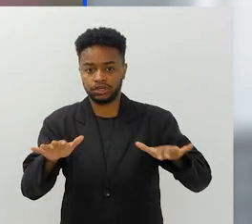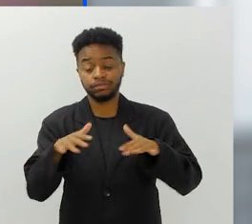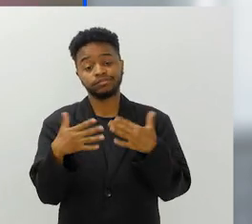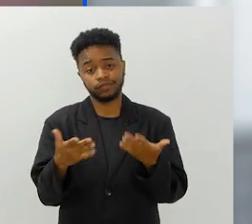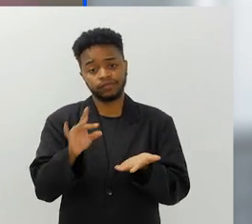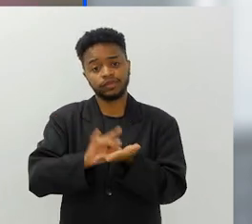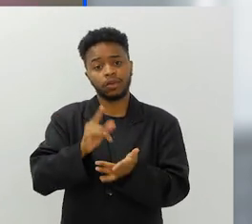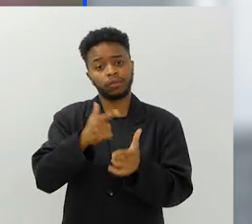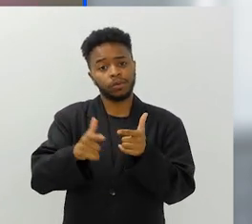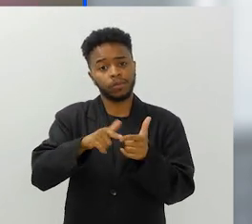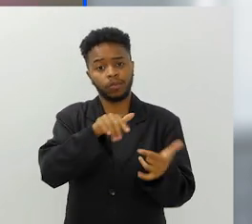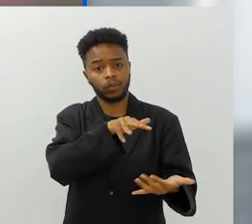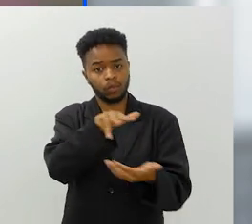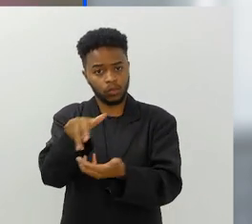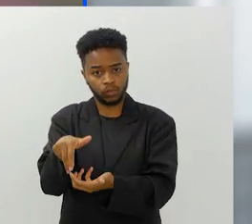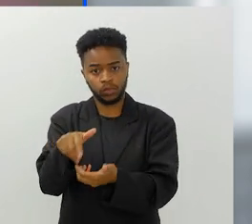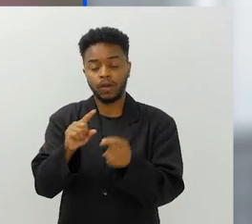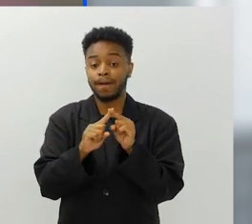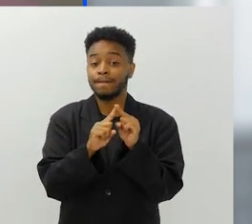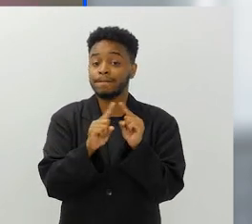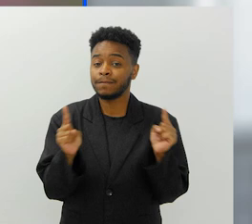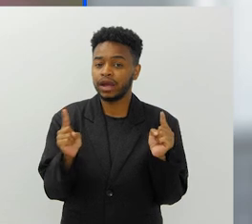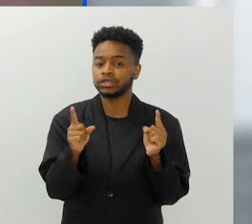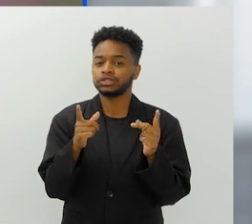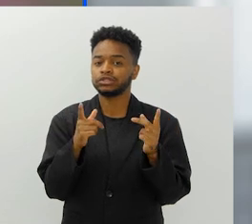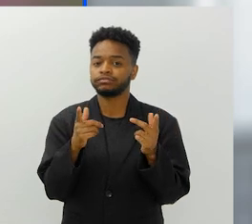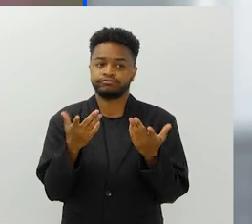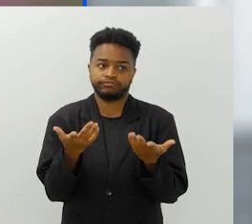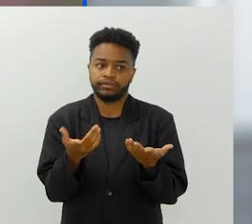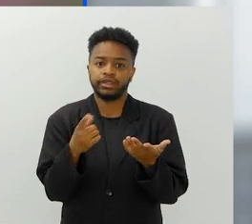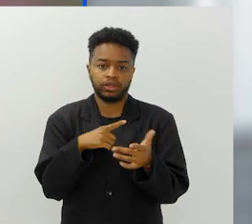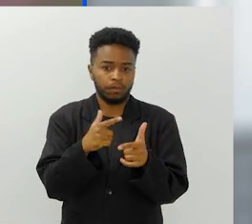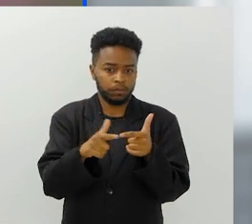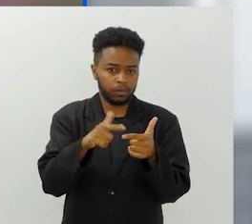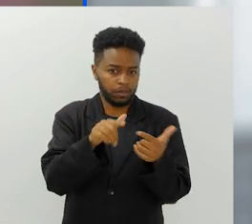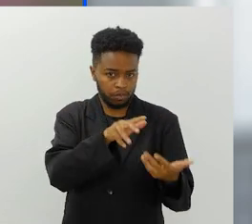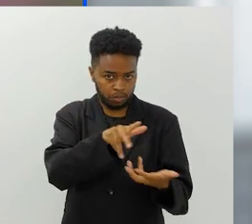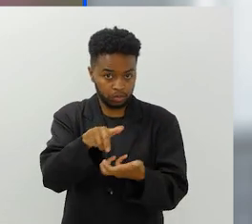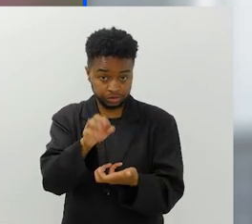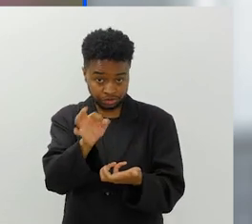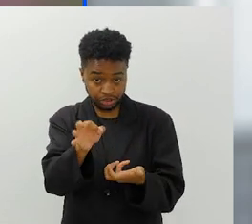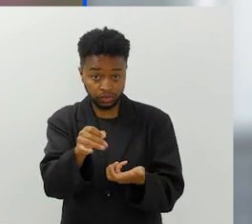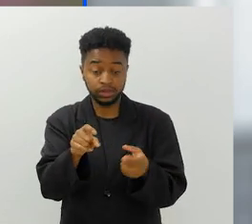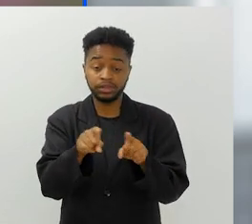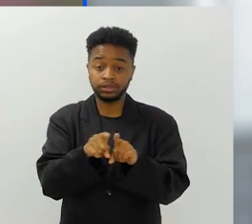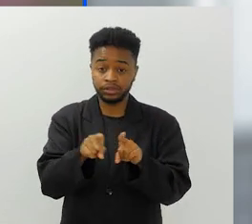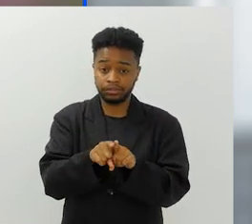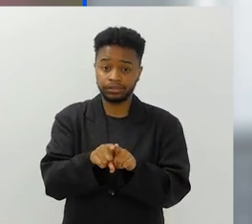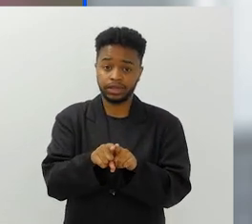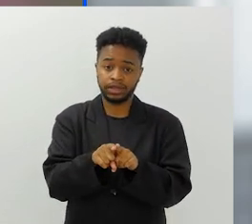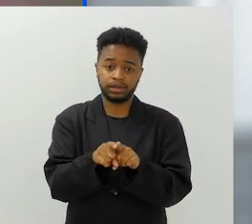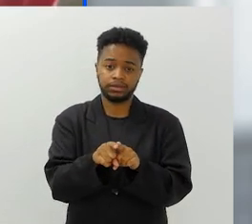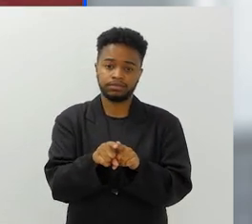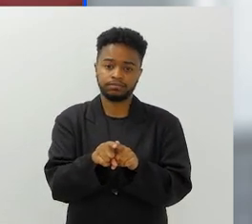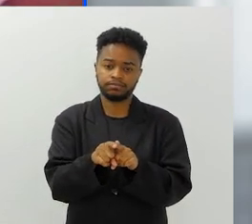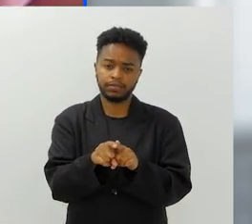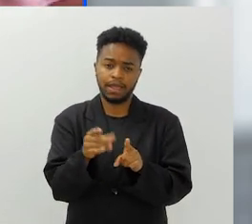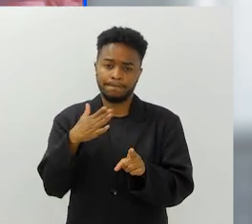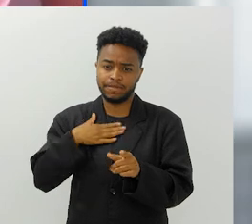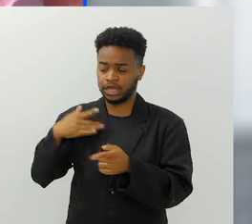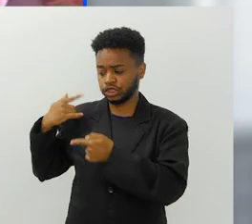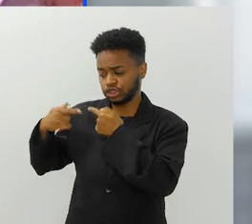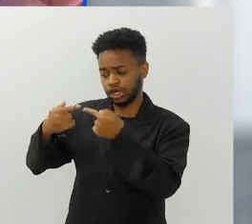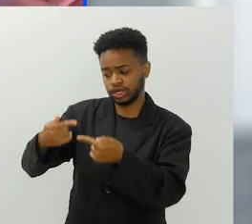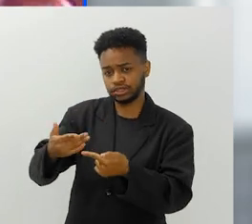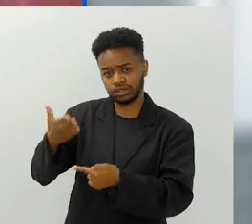problema global. Mas, como todo problema global, e isso também é algo lá da